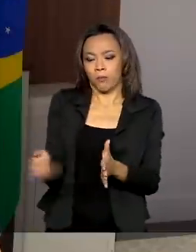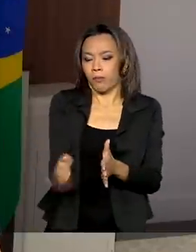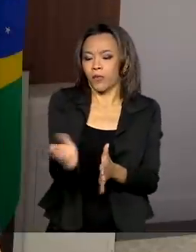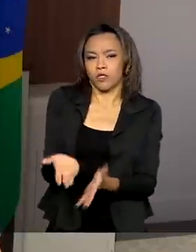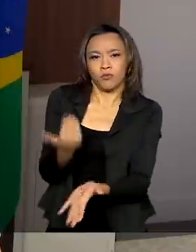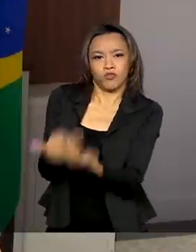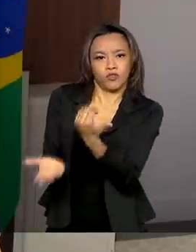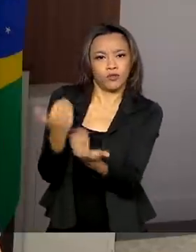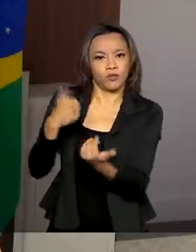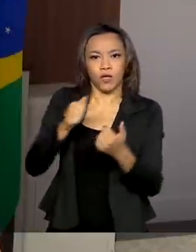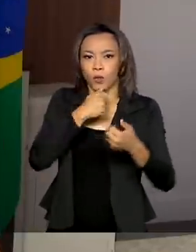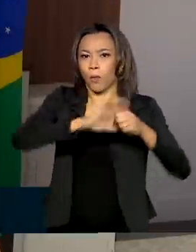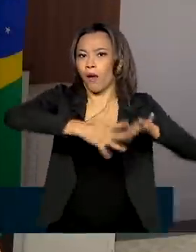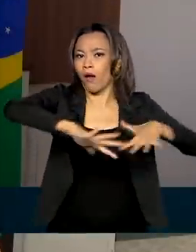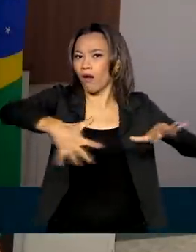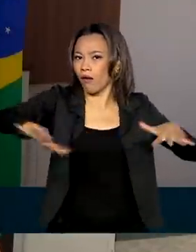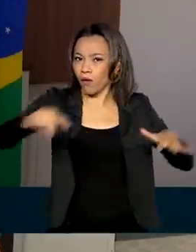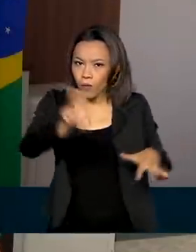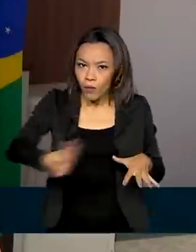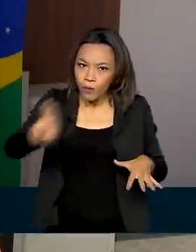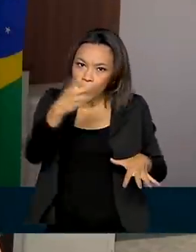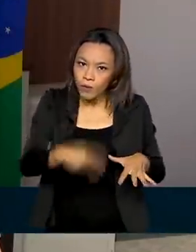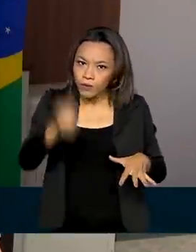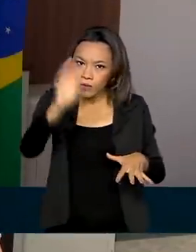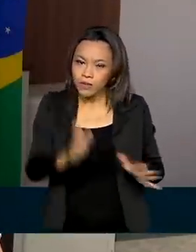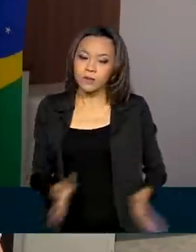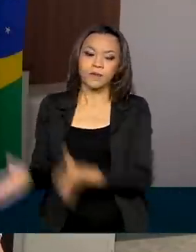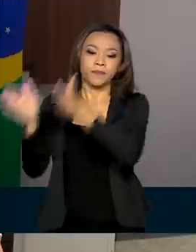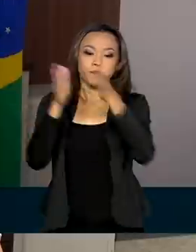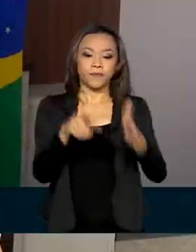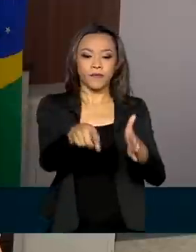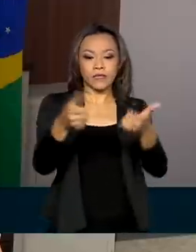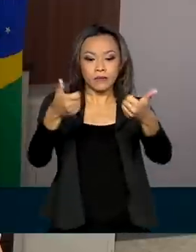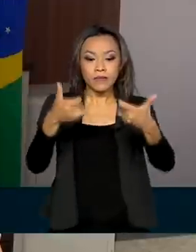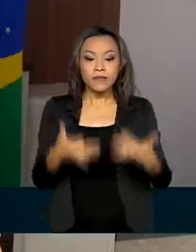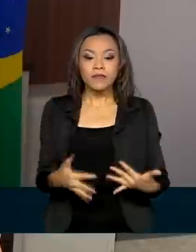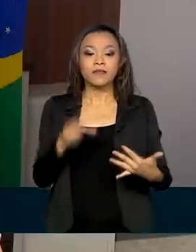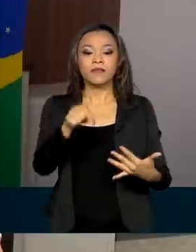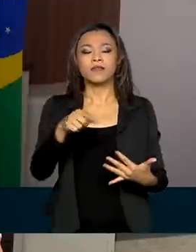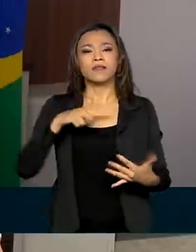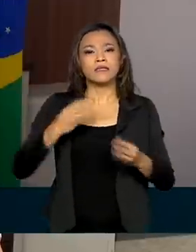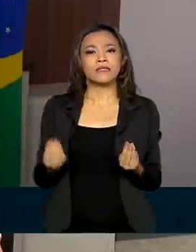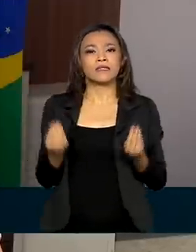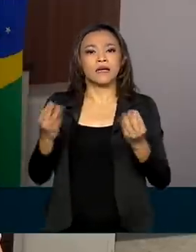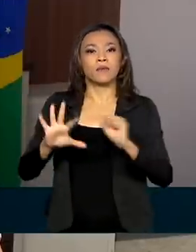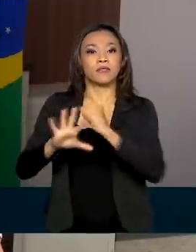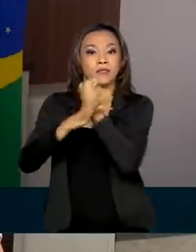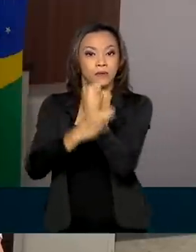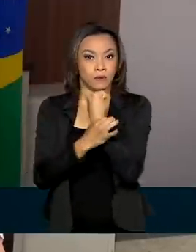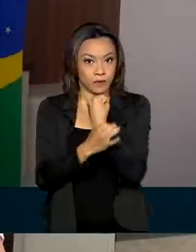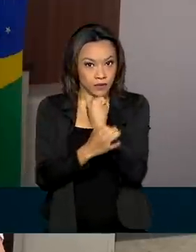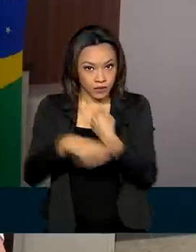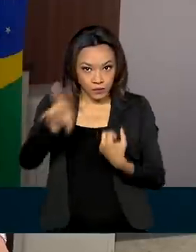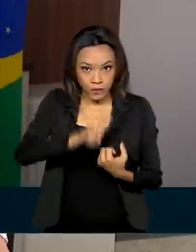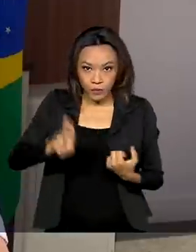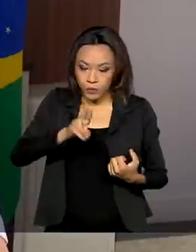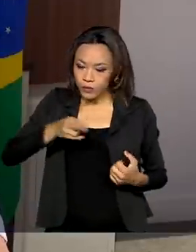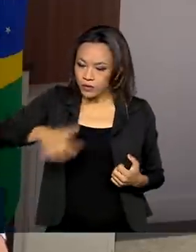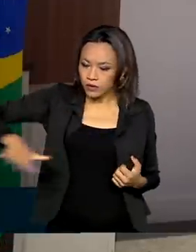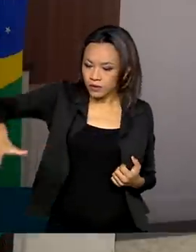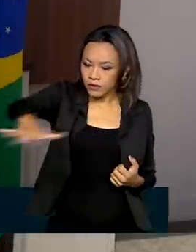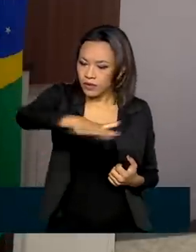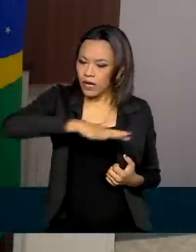ordenamento do uso do espaço marinho brasileiro, dando a necessária segurança jurídica para potenciais